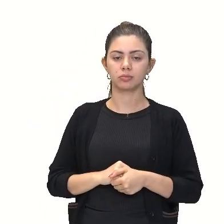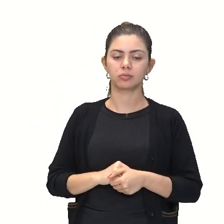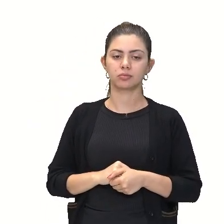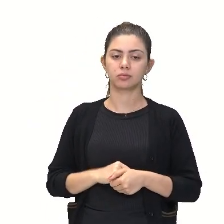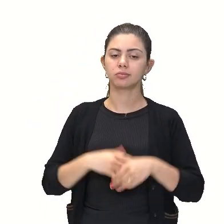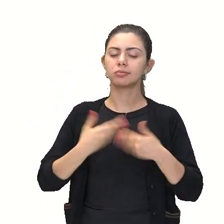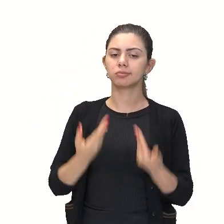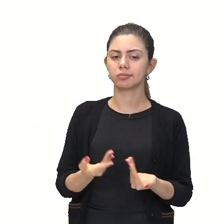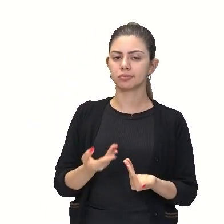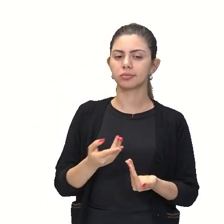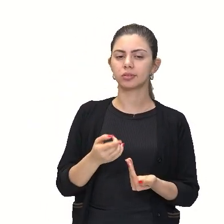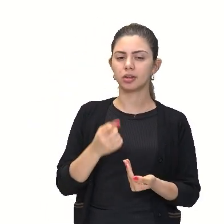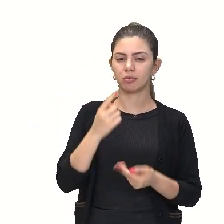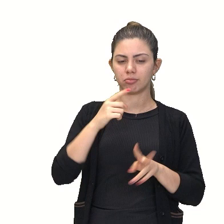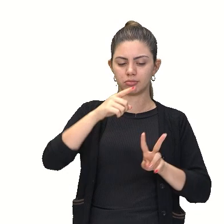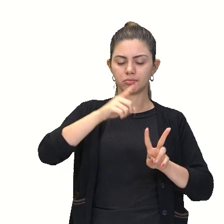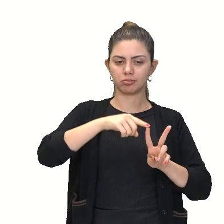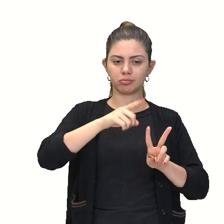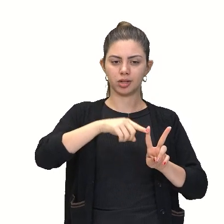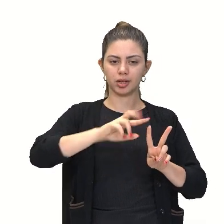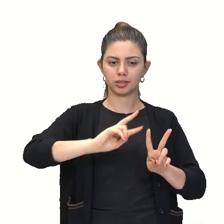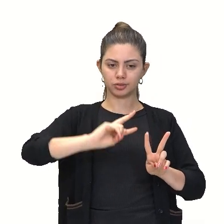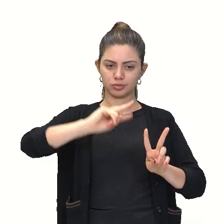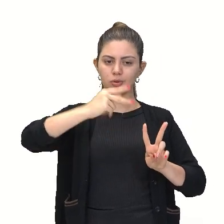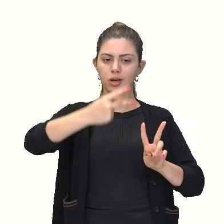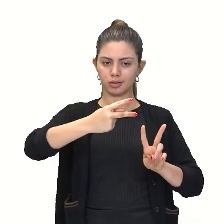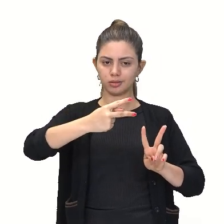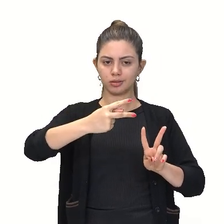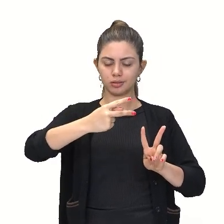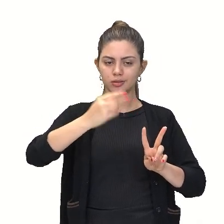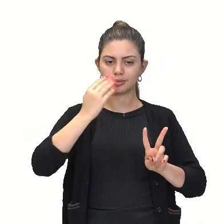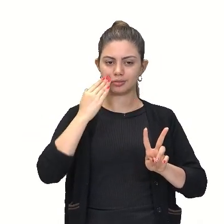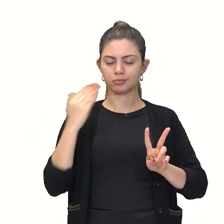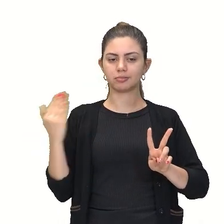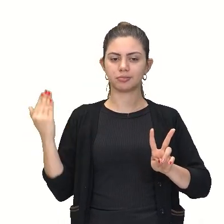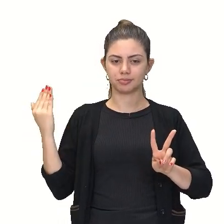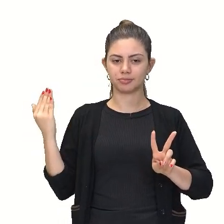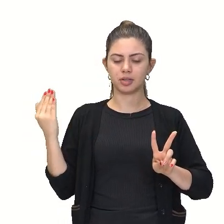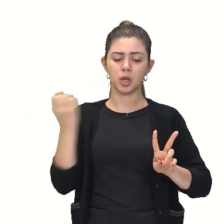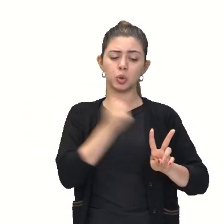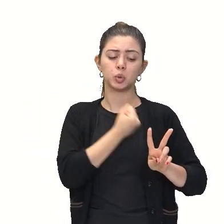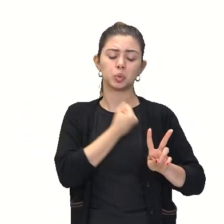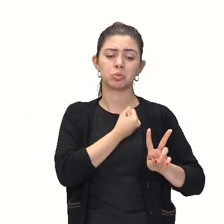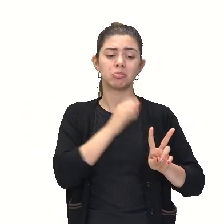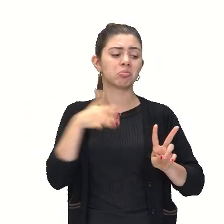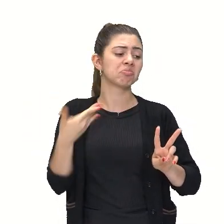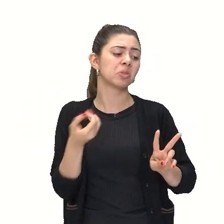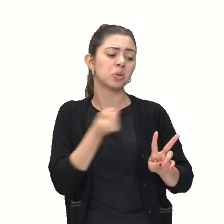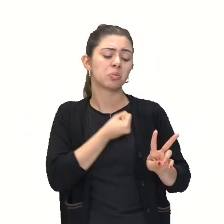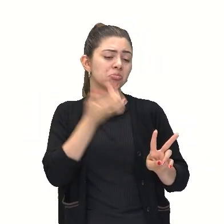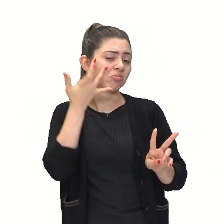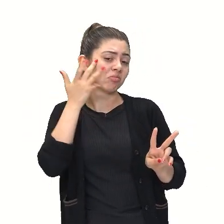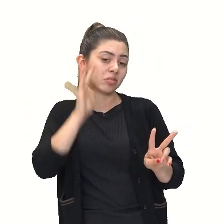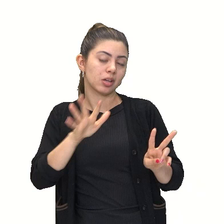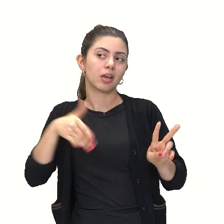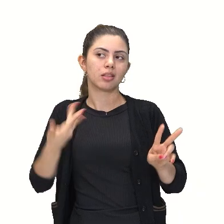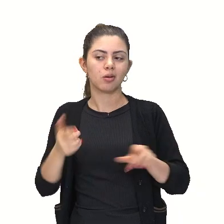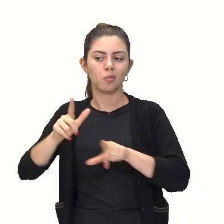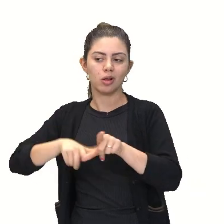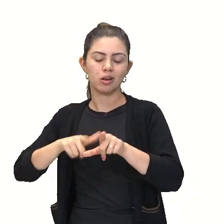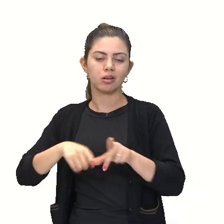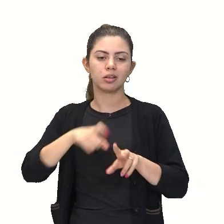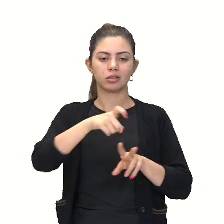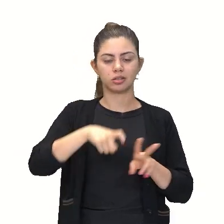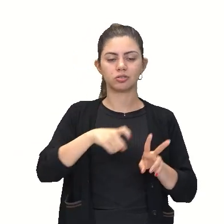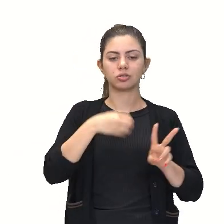a raiz está aqui, ó. Quadrada, então, no índice 2 de um número. Ou seja, ficaria transcrito desta